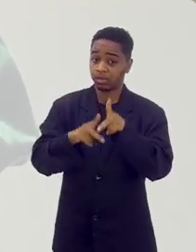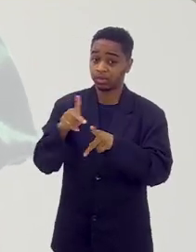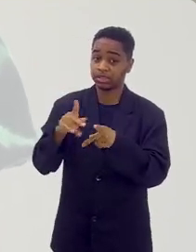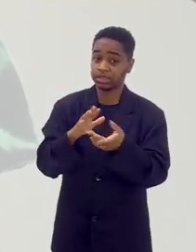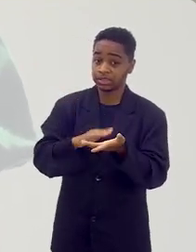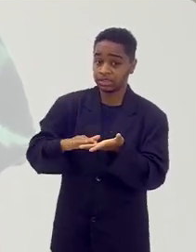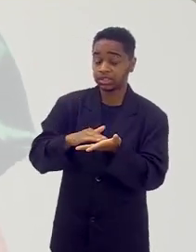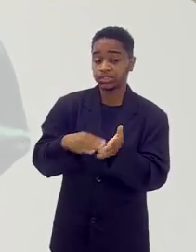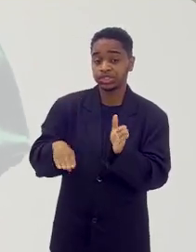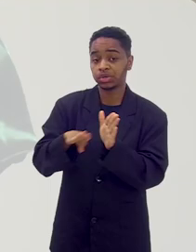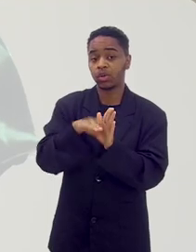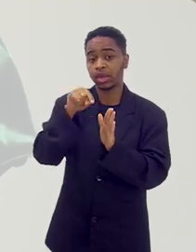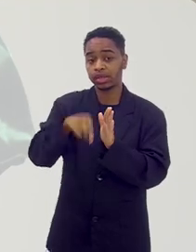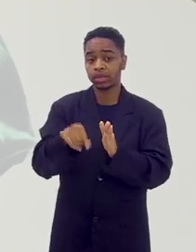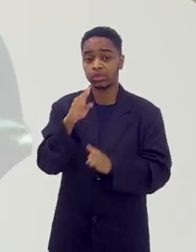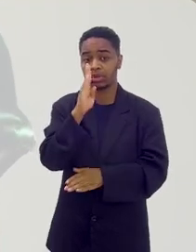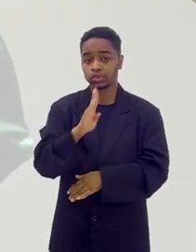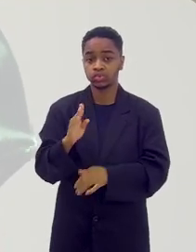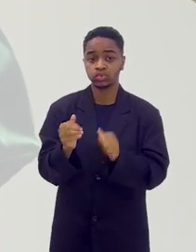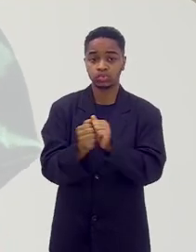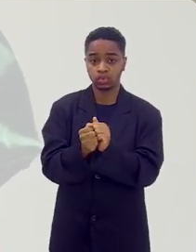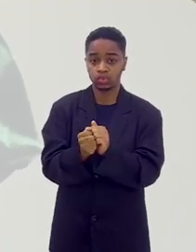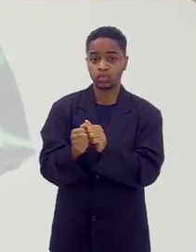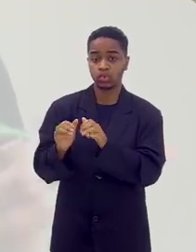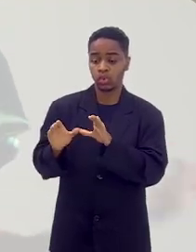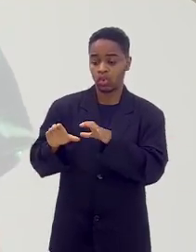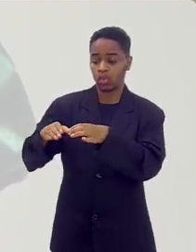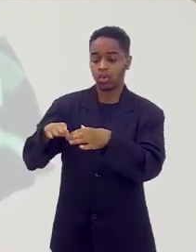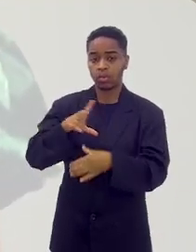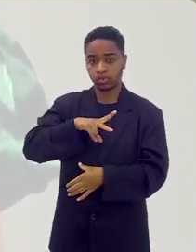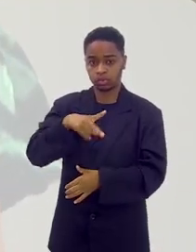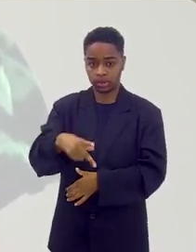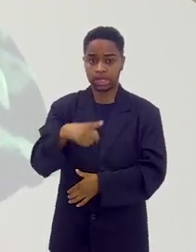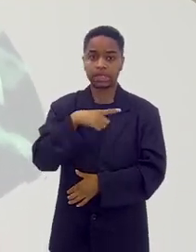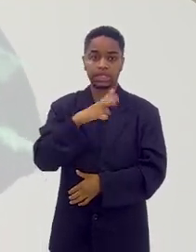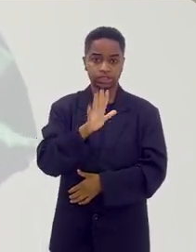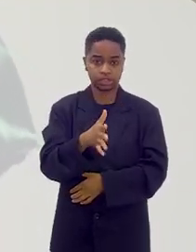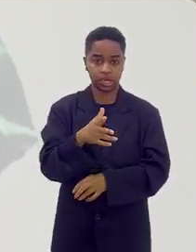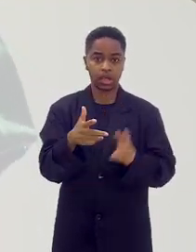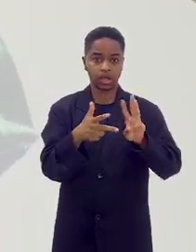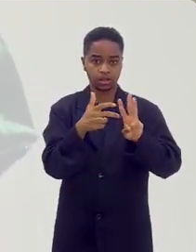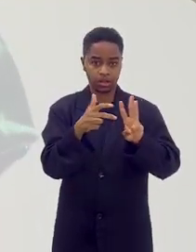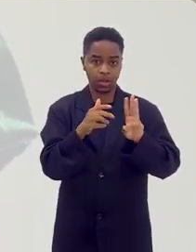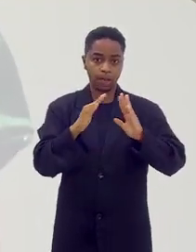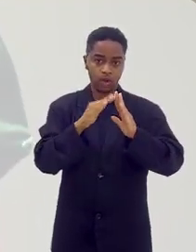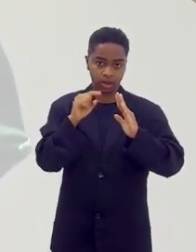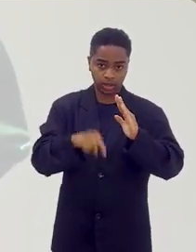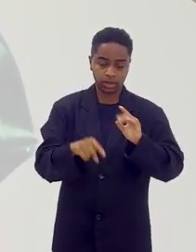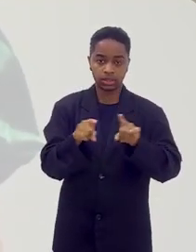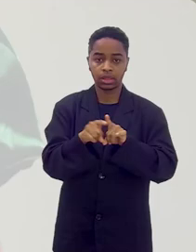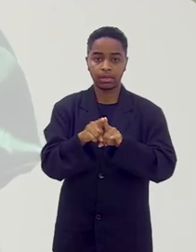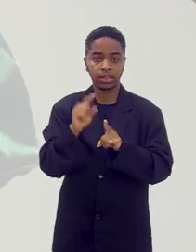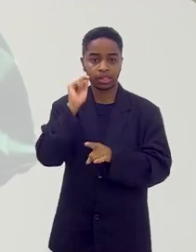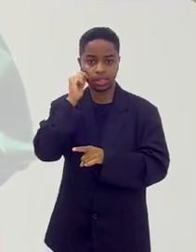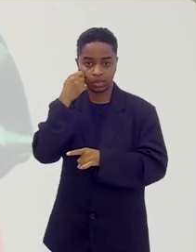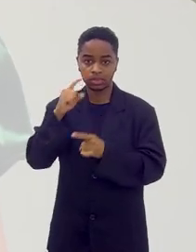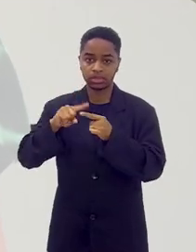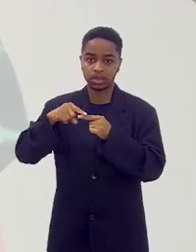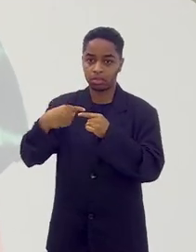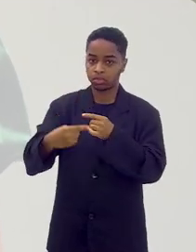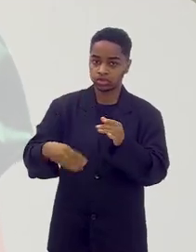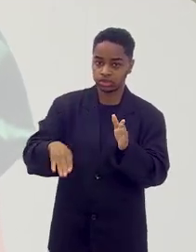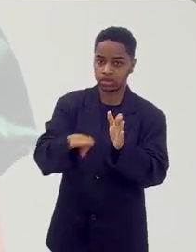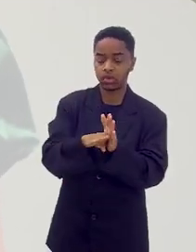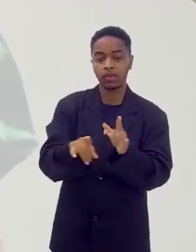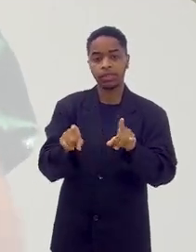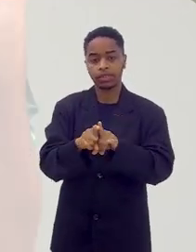chegaram, né, no Brasil, junto com os portugueses, os índios já estavam aqui, e os negros vieram também logo em